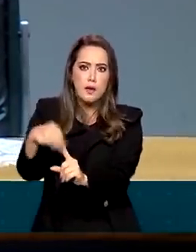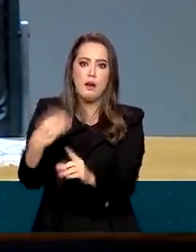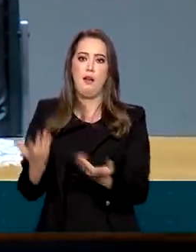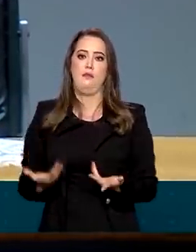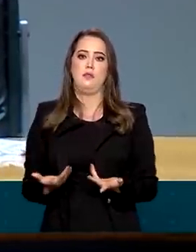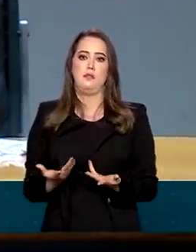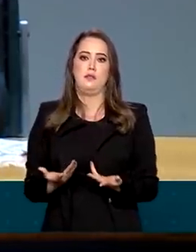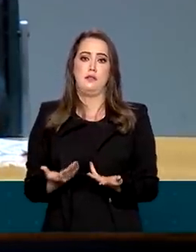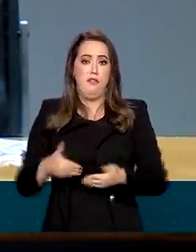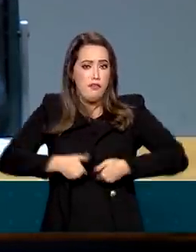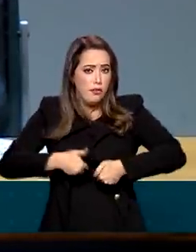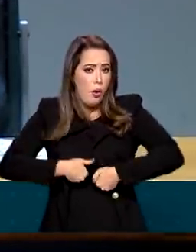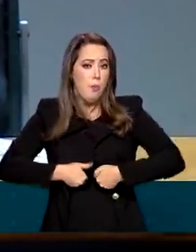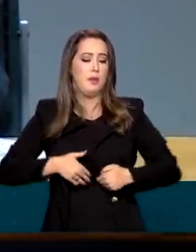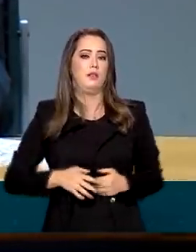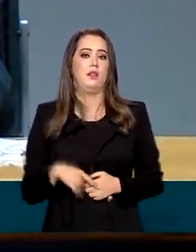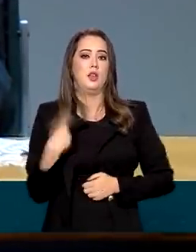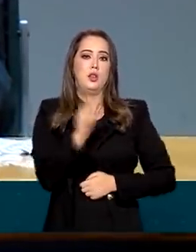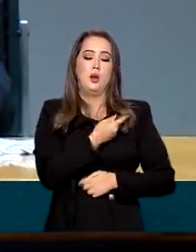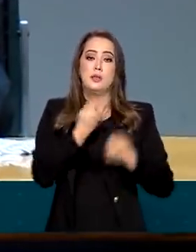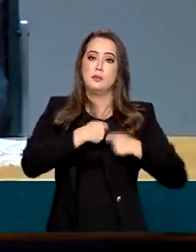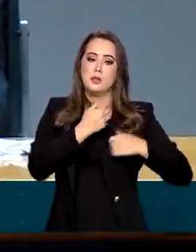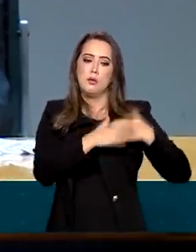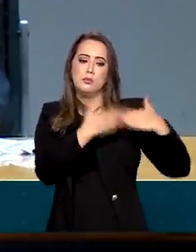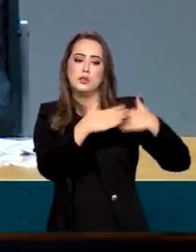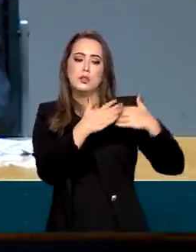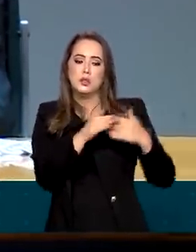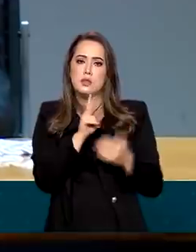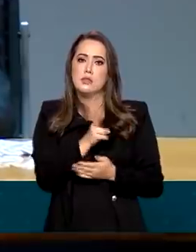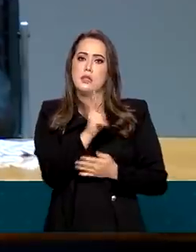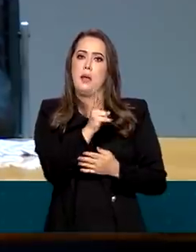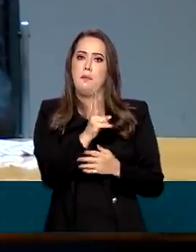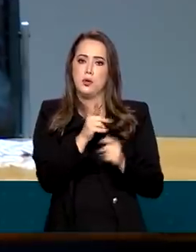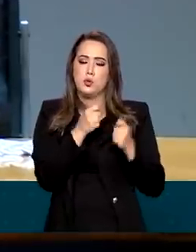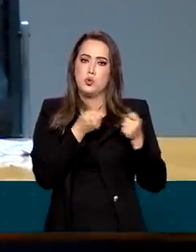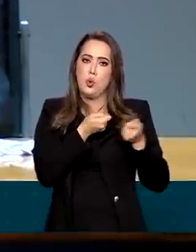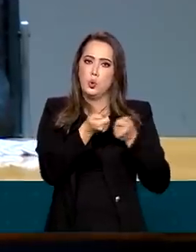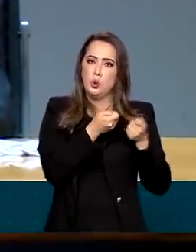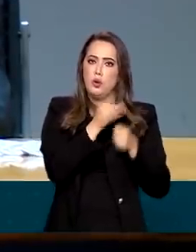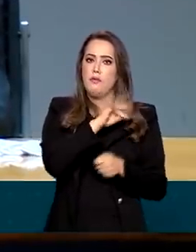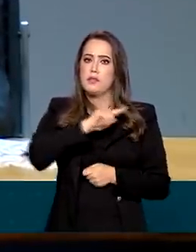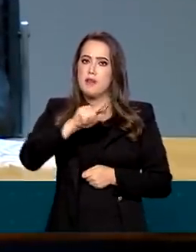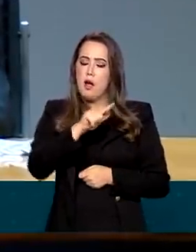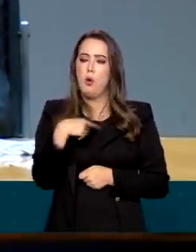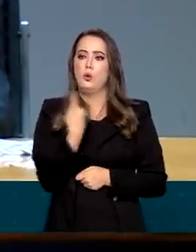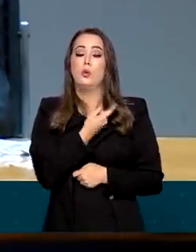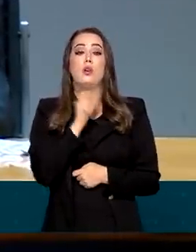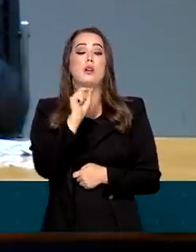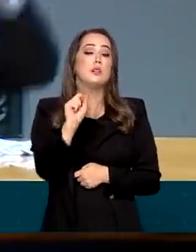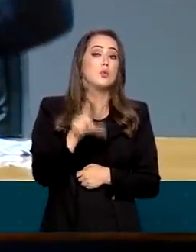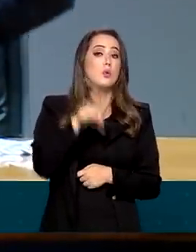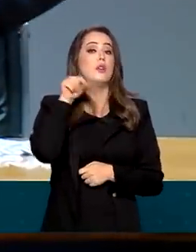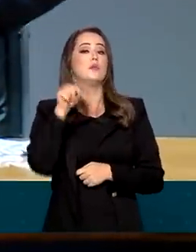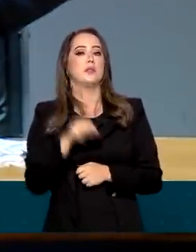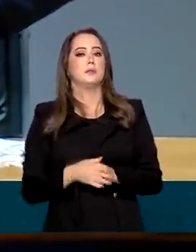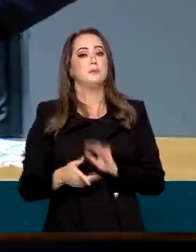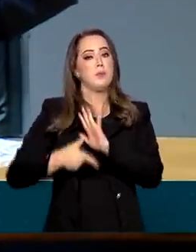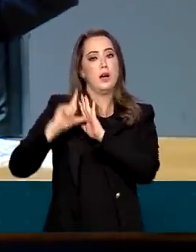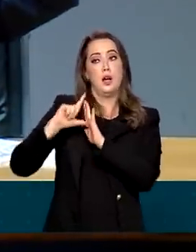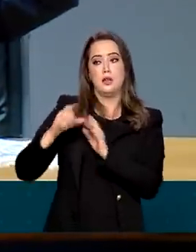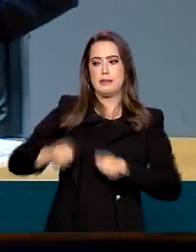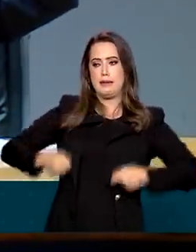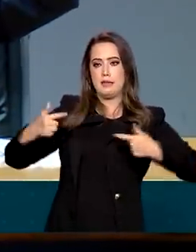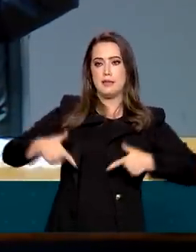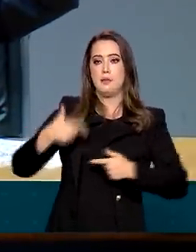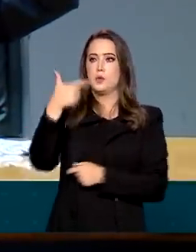temos que manter a nossa trajetória de consolidação fiscal, o que nós estamos fazendo? Gastarmos 26,5